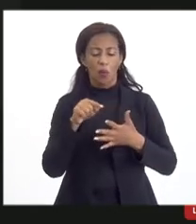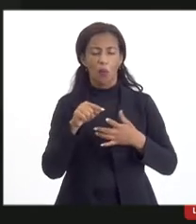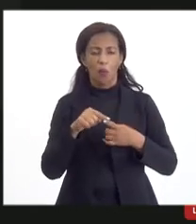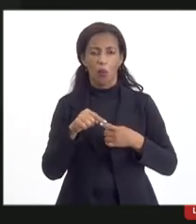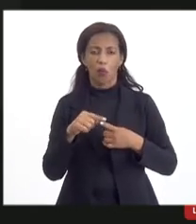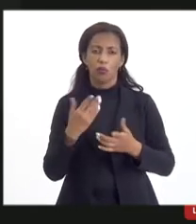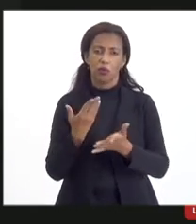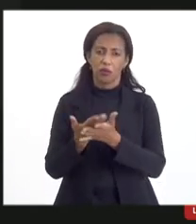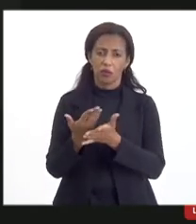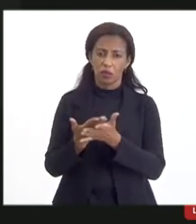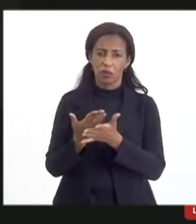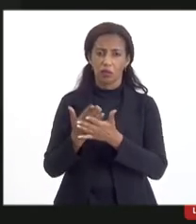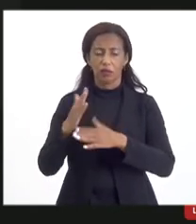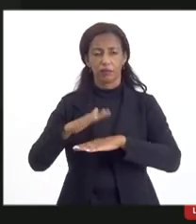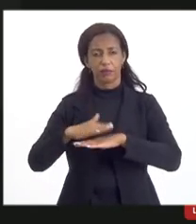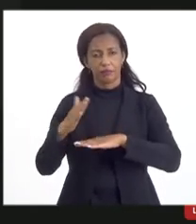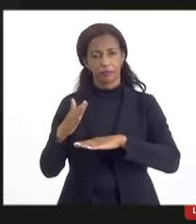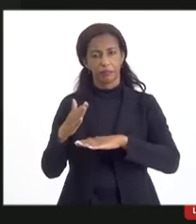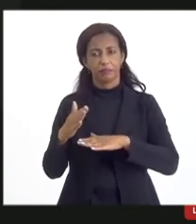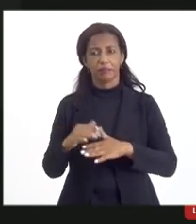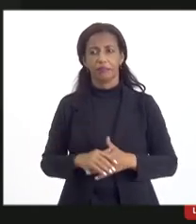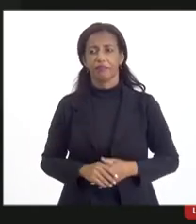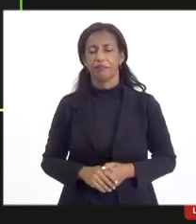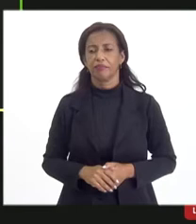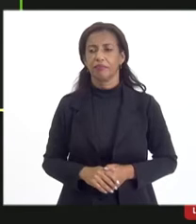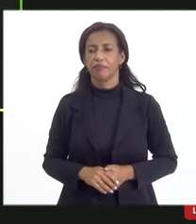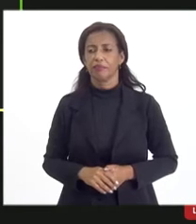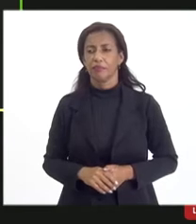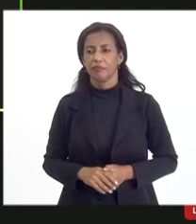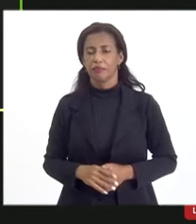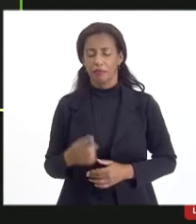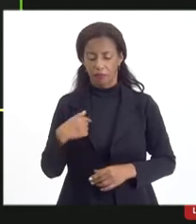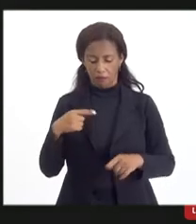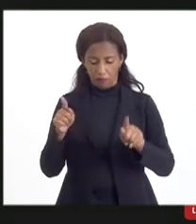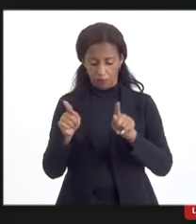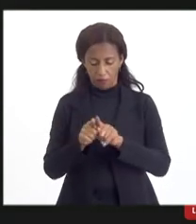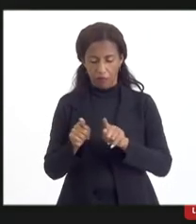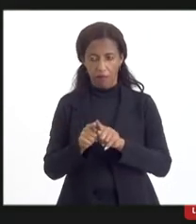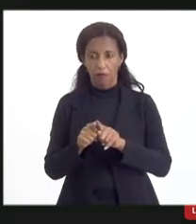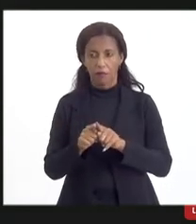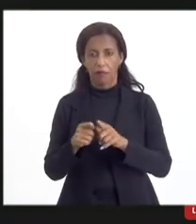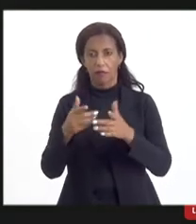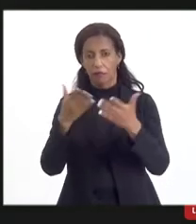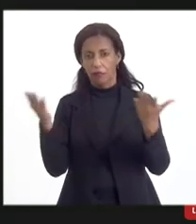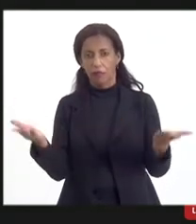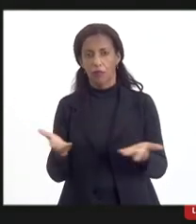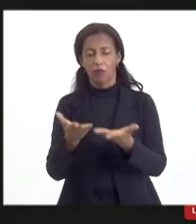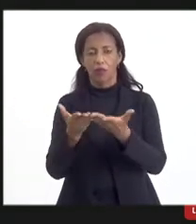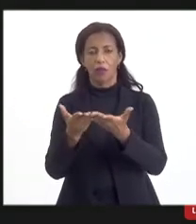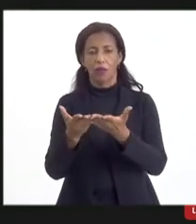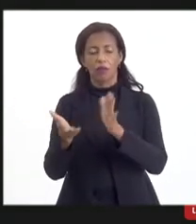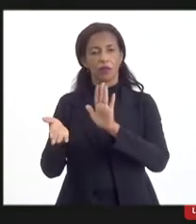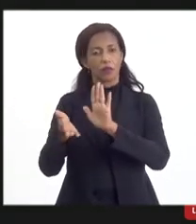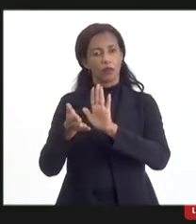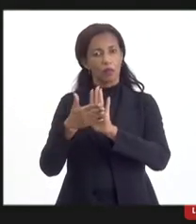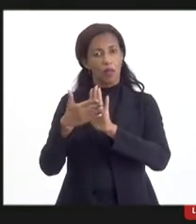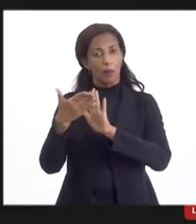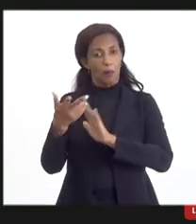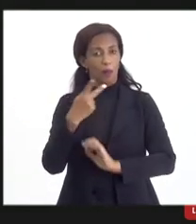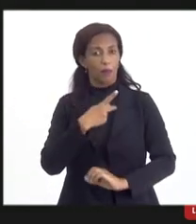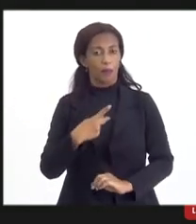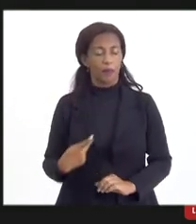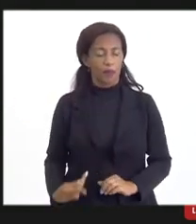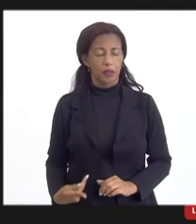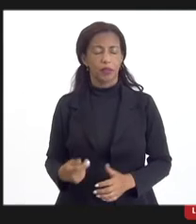estudado com mais detalhes. Eu acho que também como vocês vão estar com o próprio presidente,